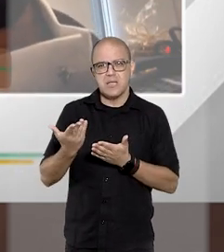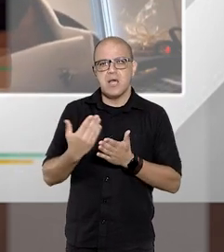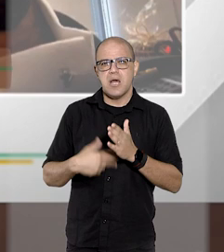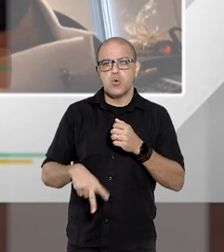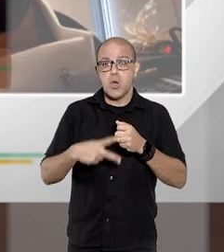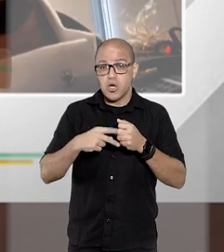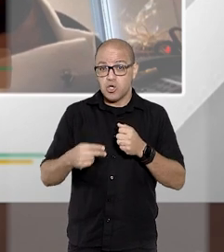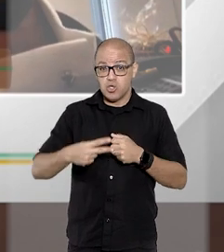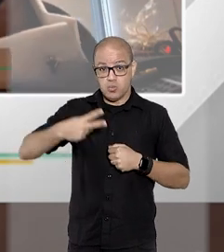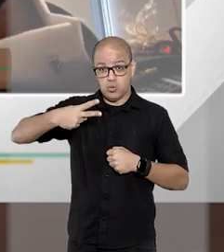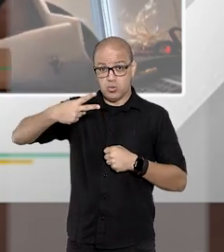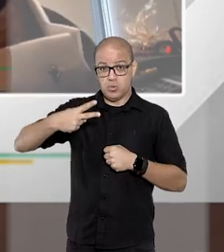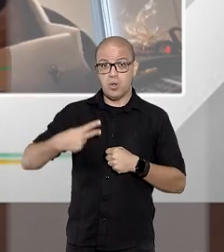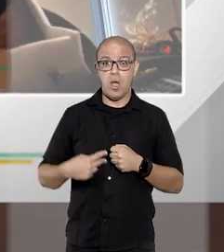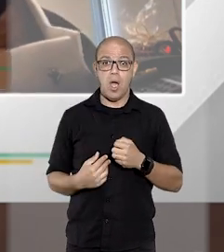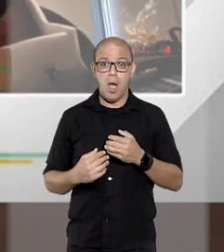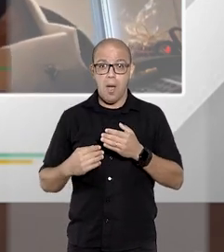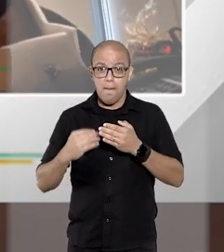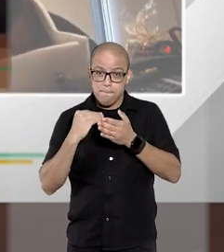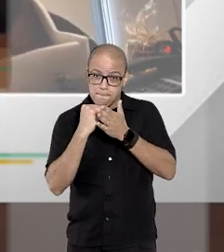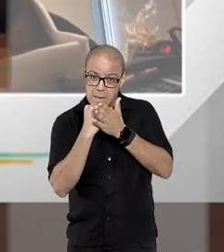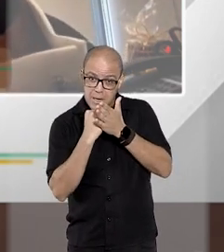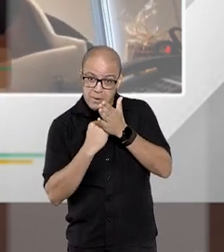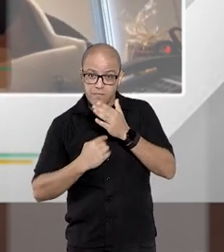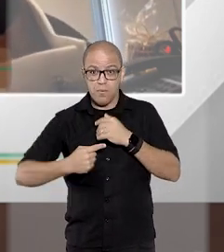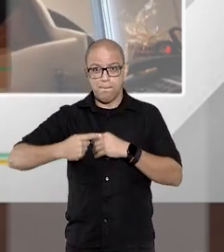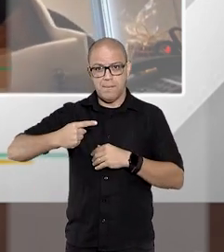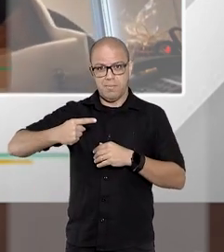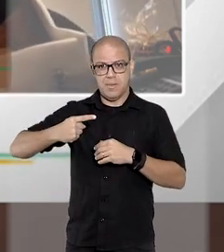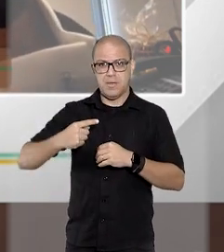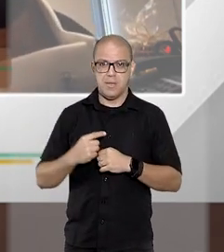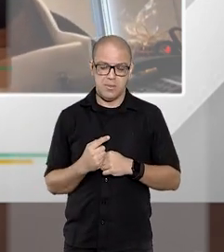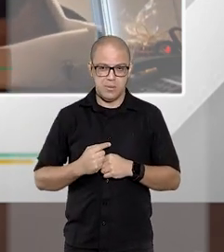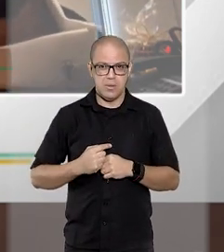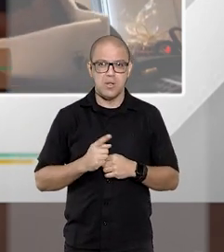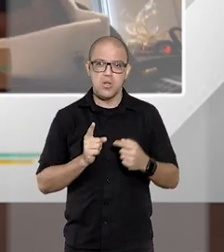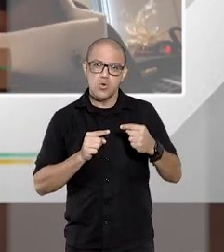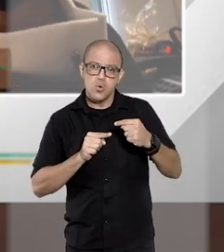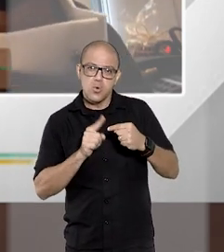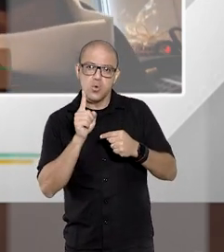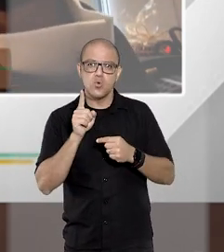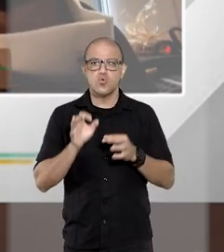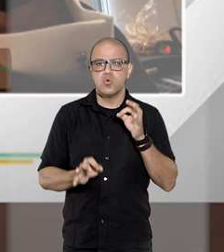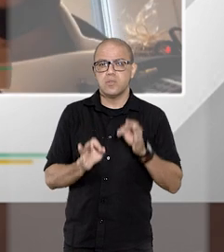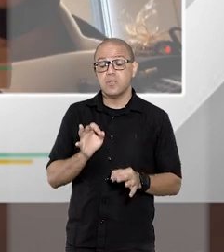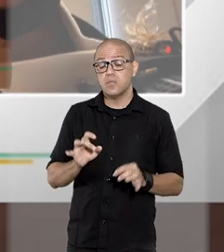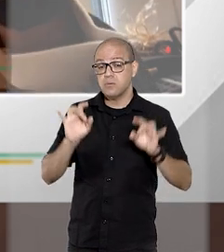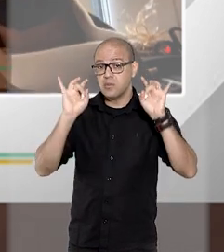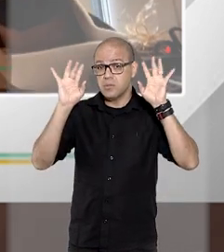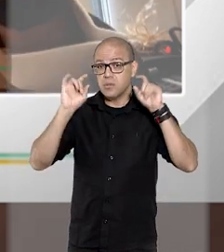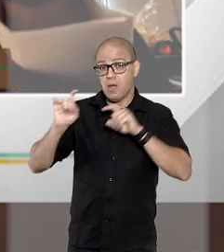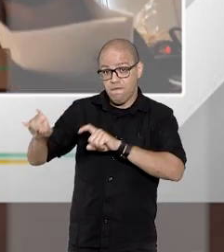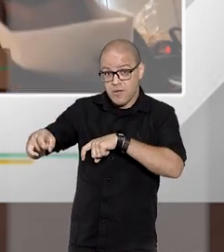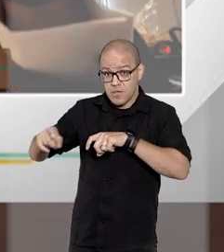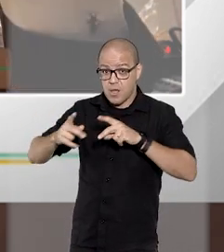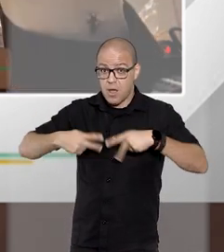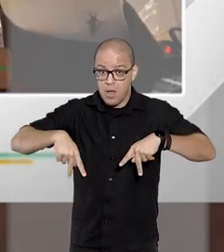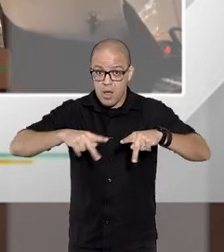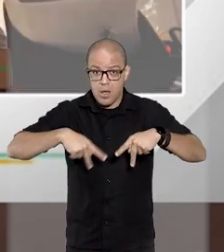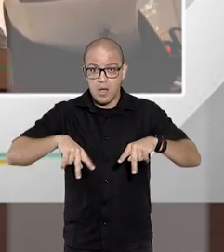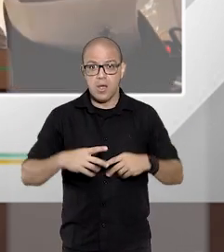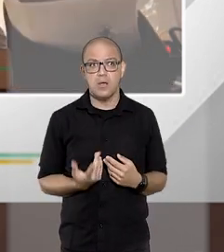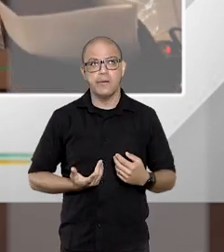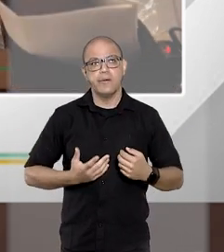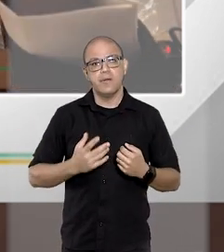no artigo 2º, parágrafo 1º, não se incluem na competência do Juizado Especial da Fazenda Pública